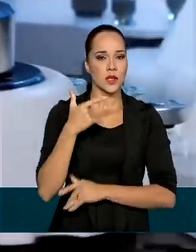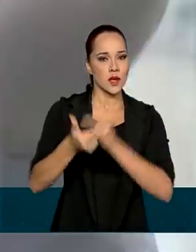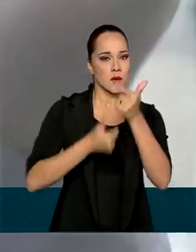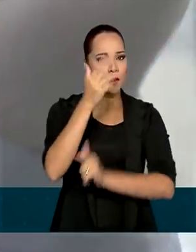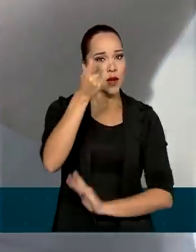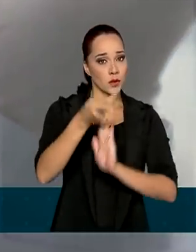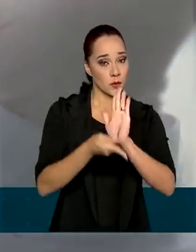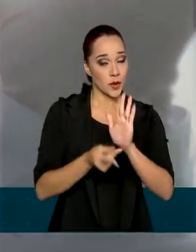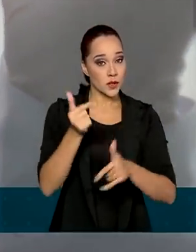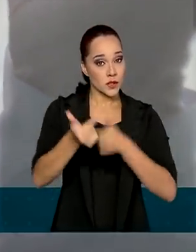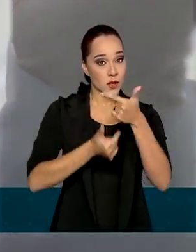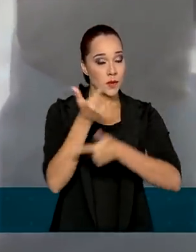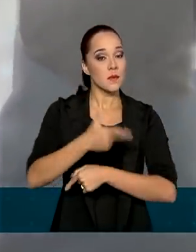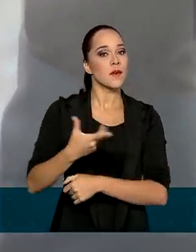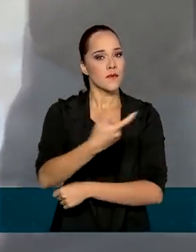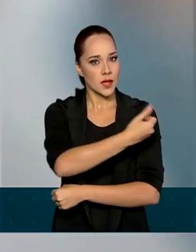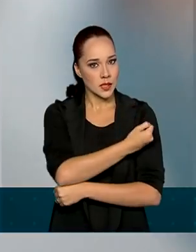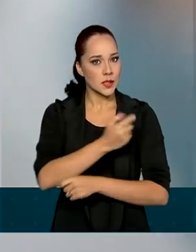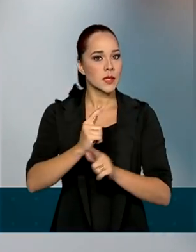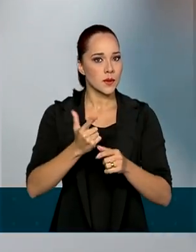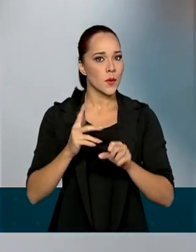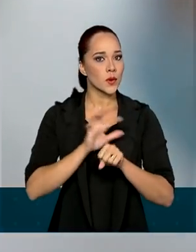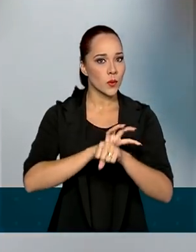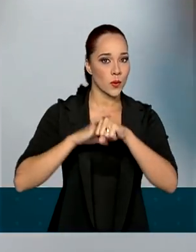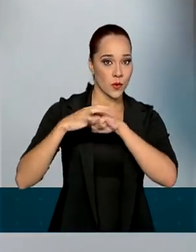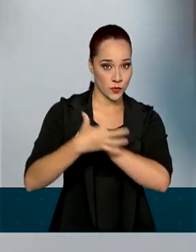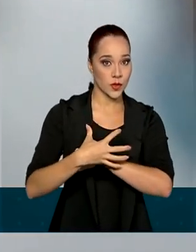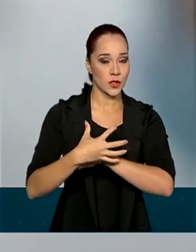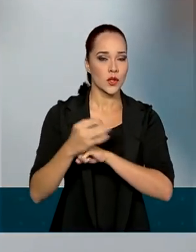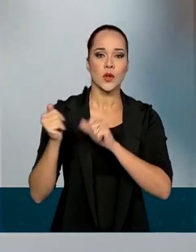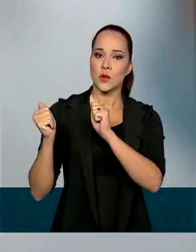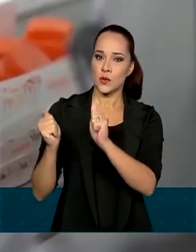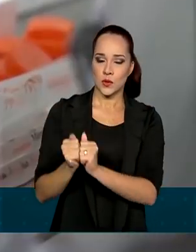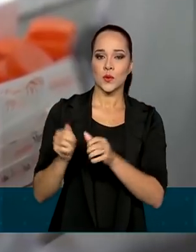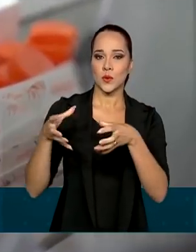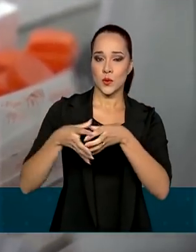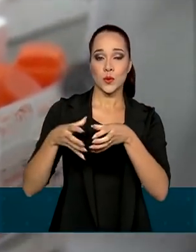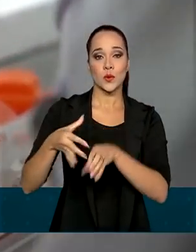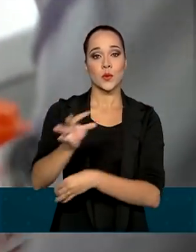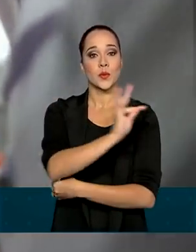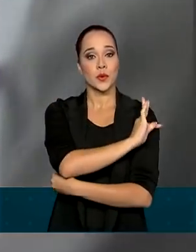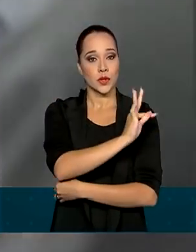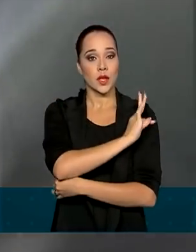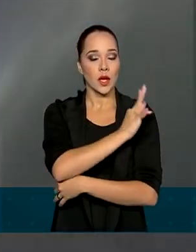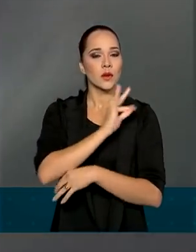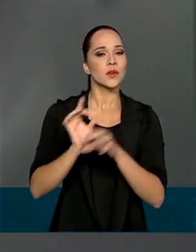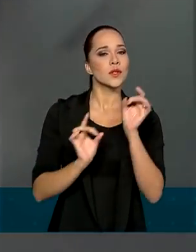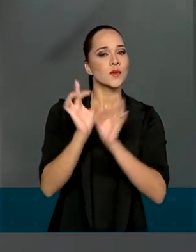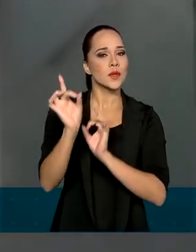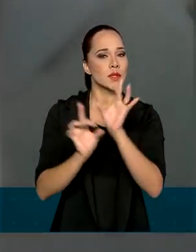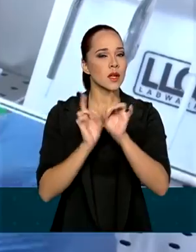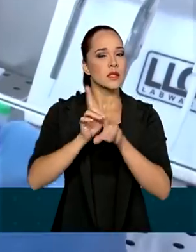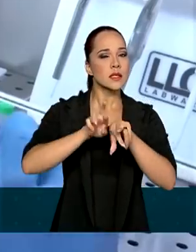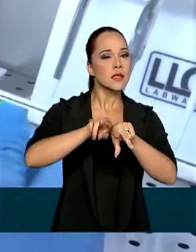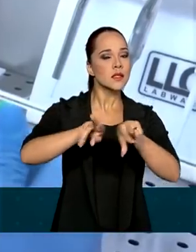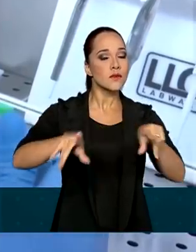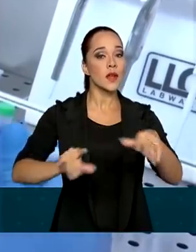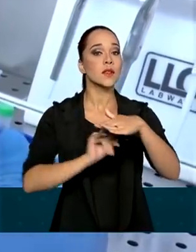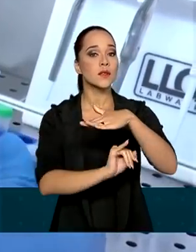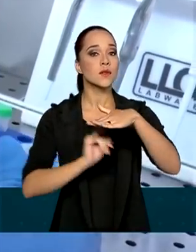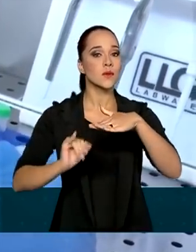operacionalização da vacinação contra a Covid-19 junto com um grupo técnico de especialistas de várias